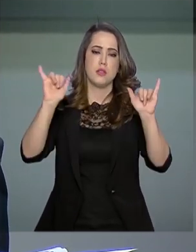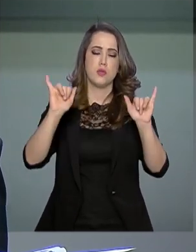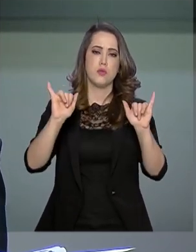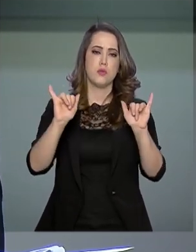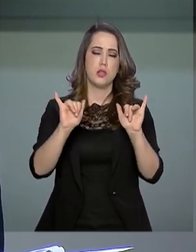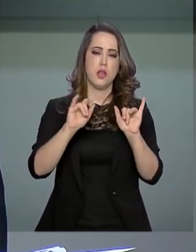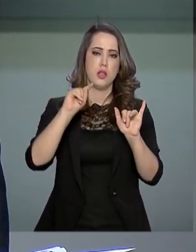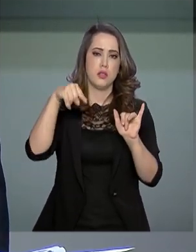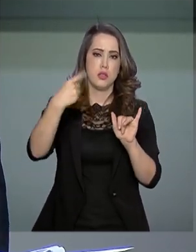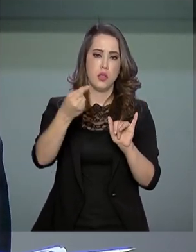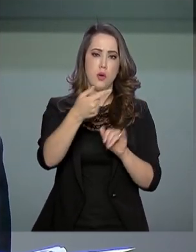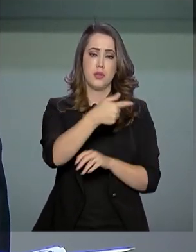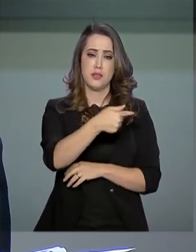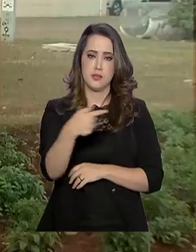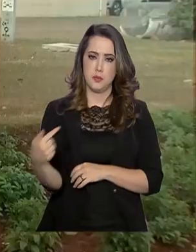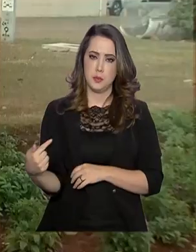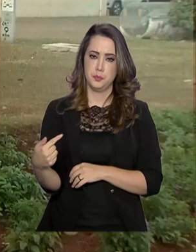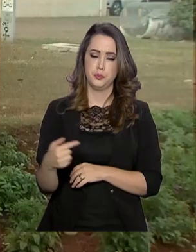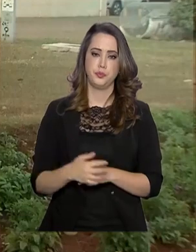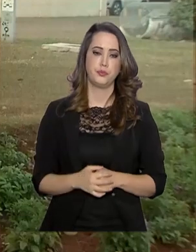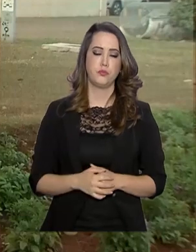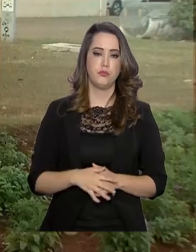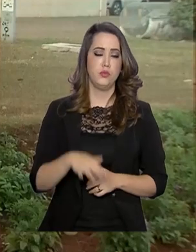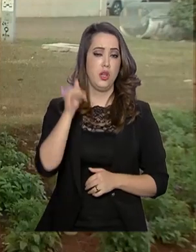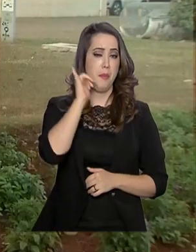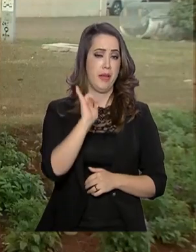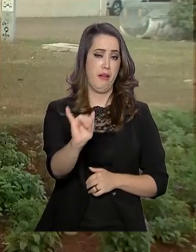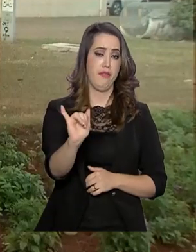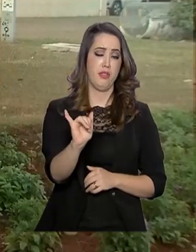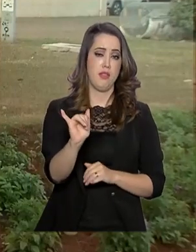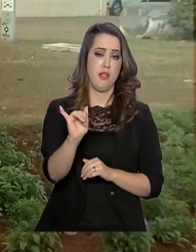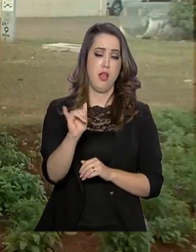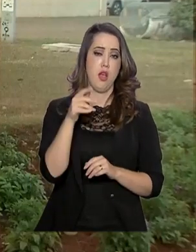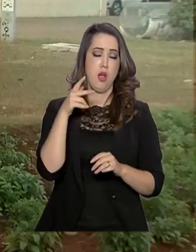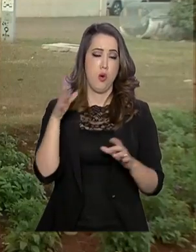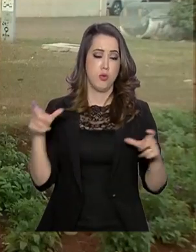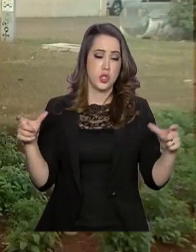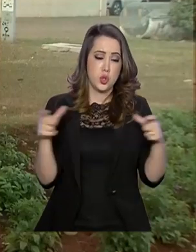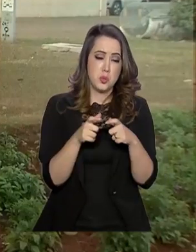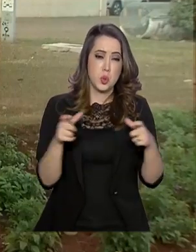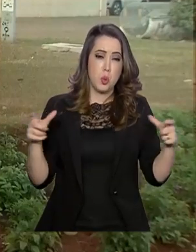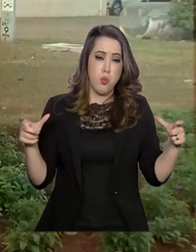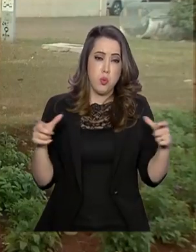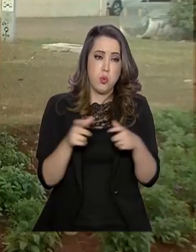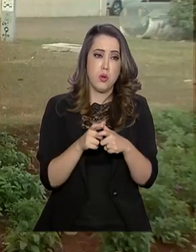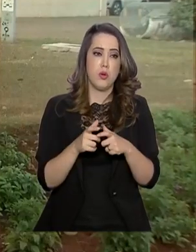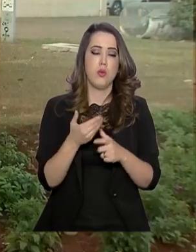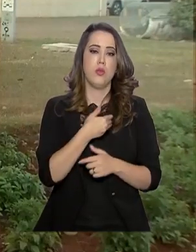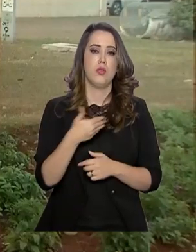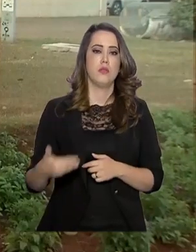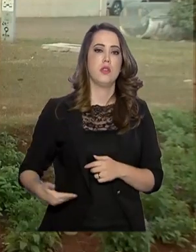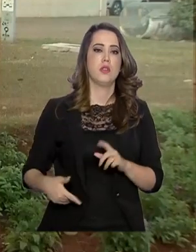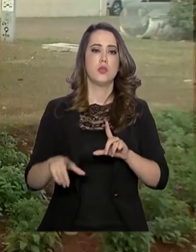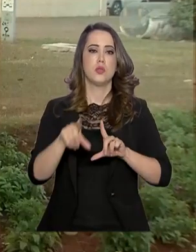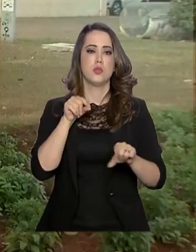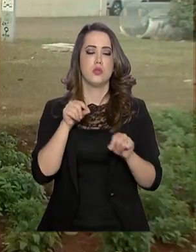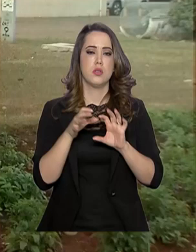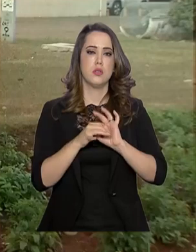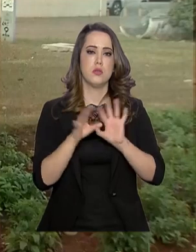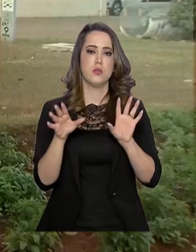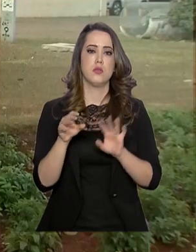publicado na semana que vem. Para evitar um contingenciamento ainda maior, o governo decidiu liberar